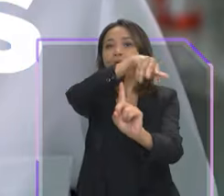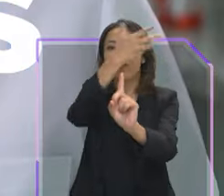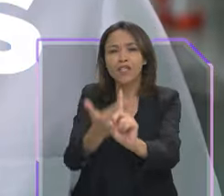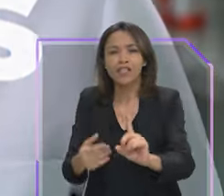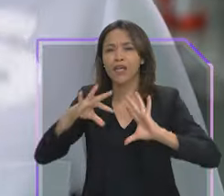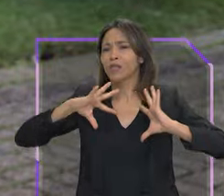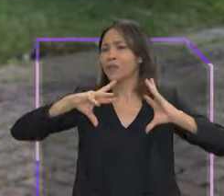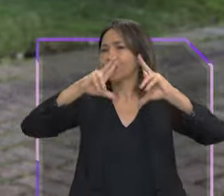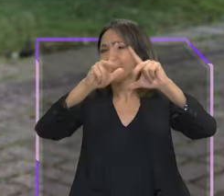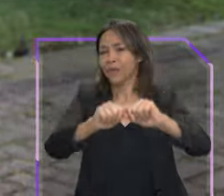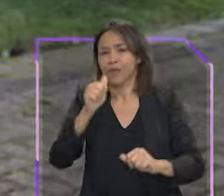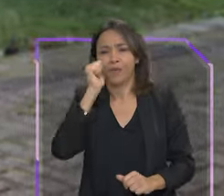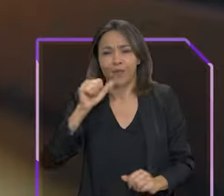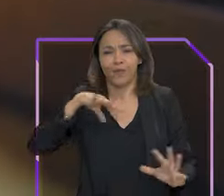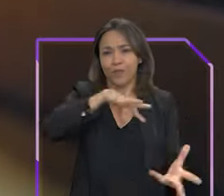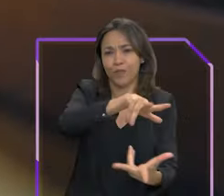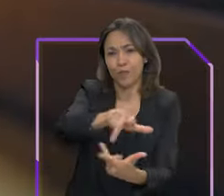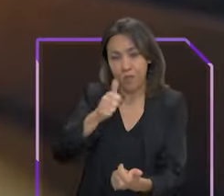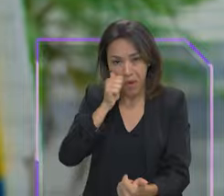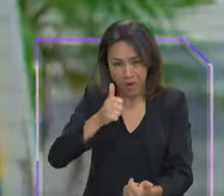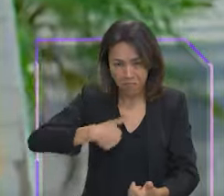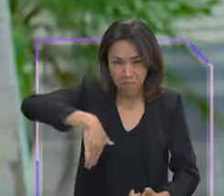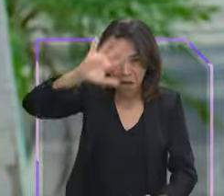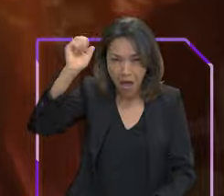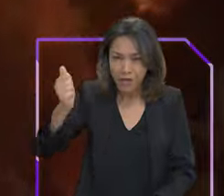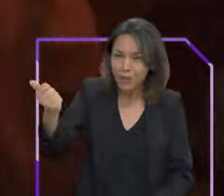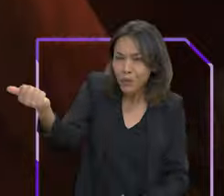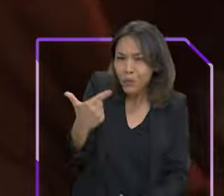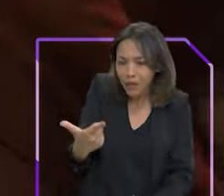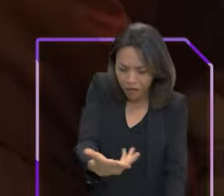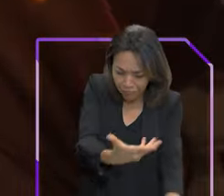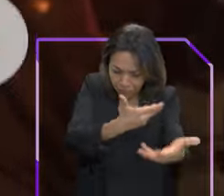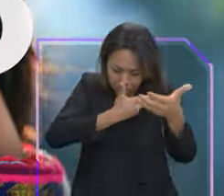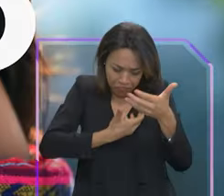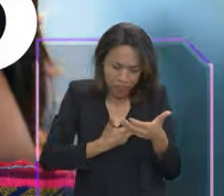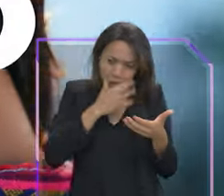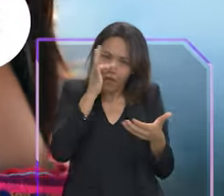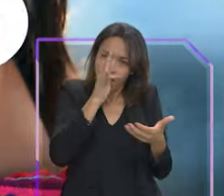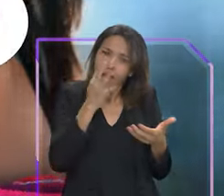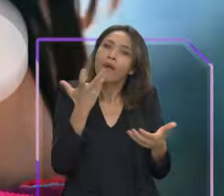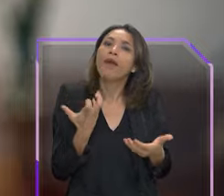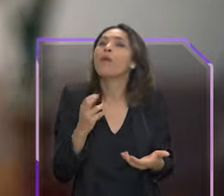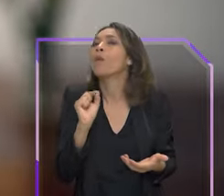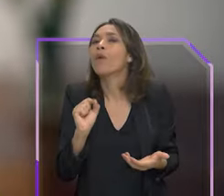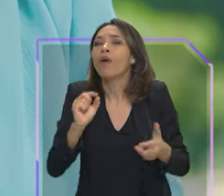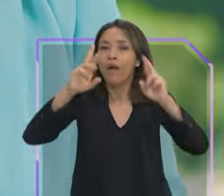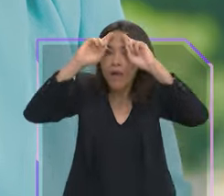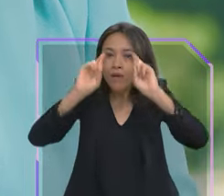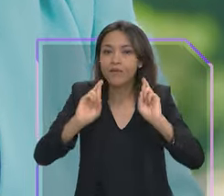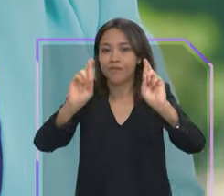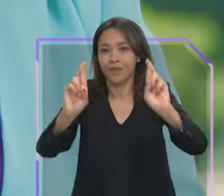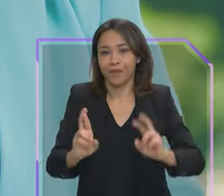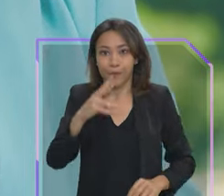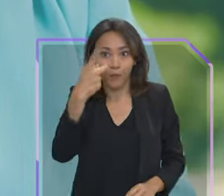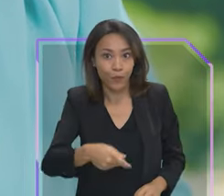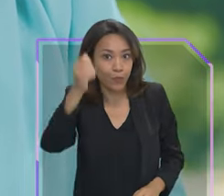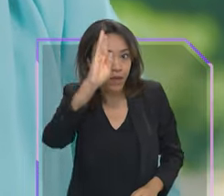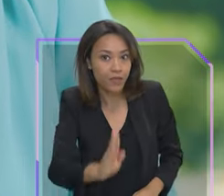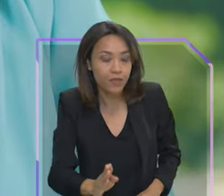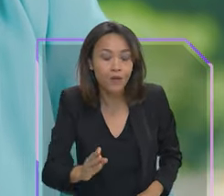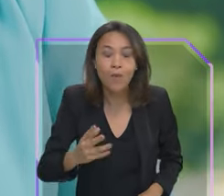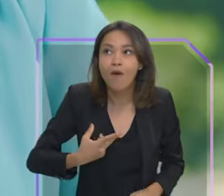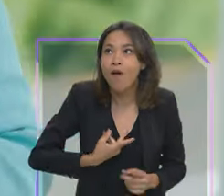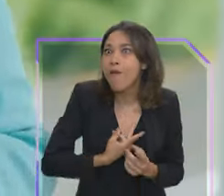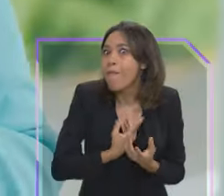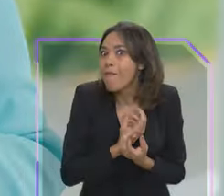Mulheres que querem muito mais do que flores, que exigem, acima de tudo, respeito. No Brasil, temos muito o que